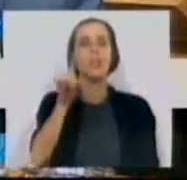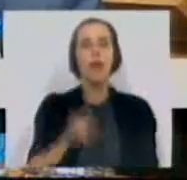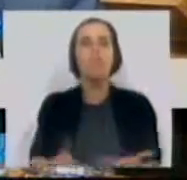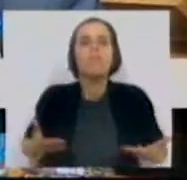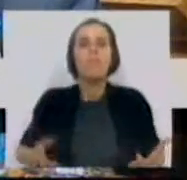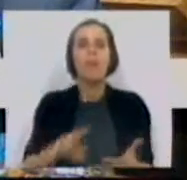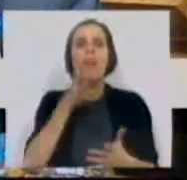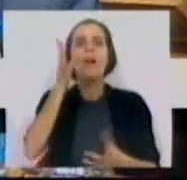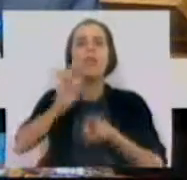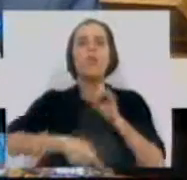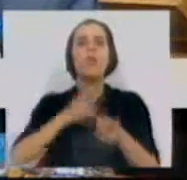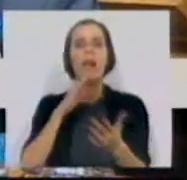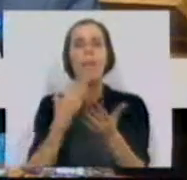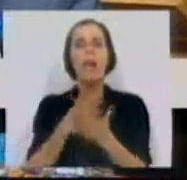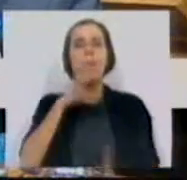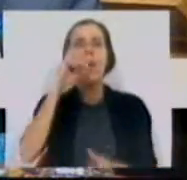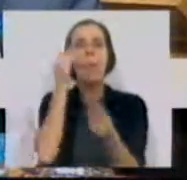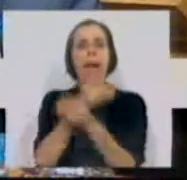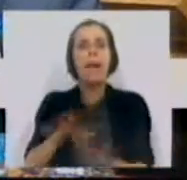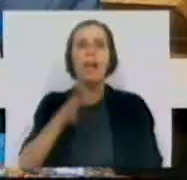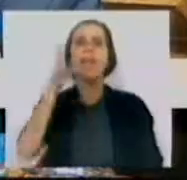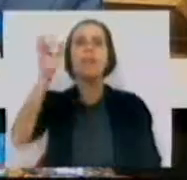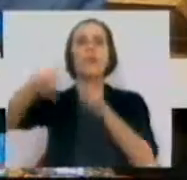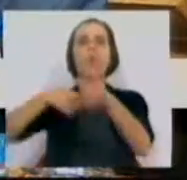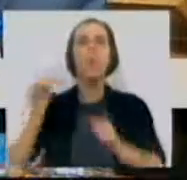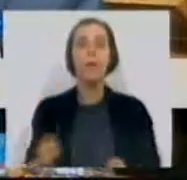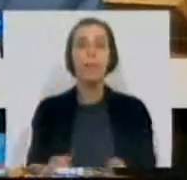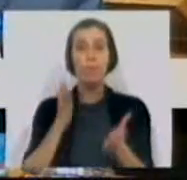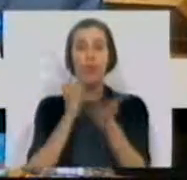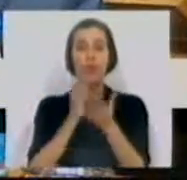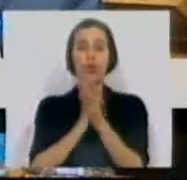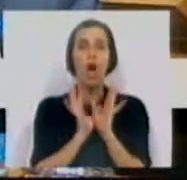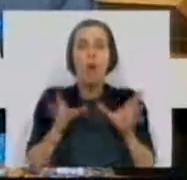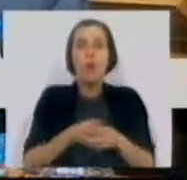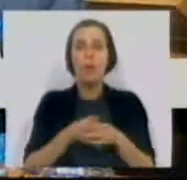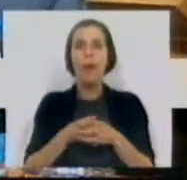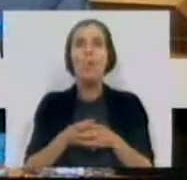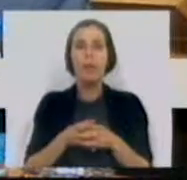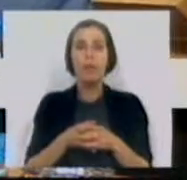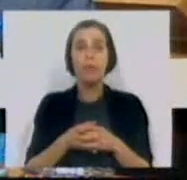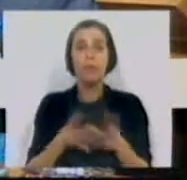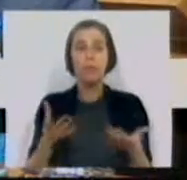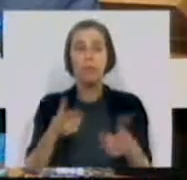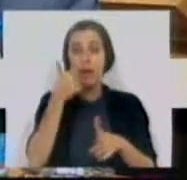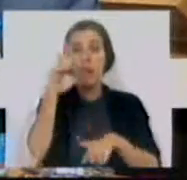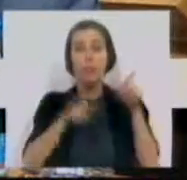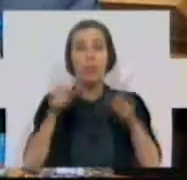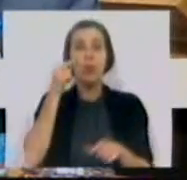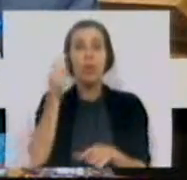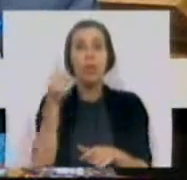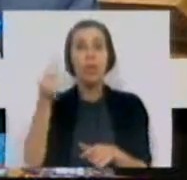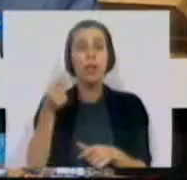Qual a palavra que tem para dar aos pais destas crianças? E para as escolas e agrupamentos que viram o seu Recursos Humanos